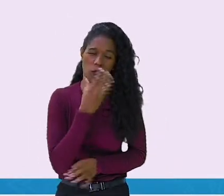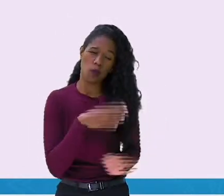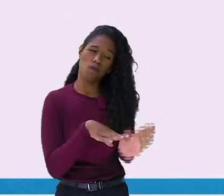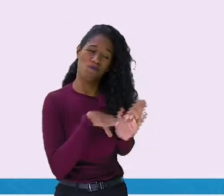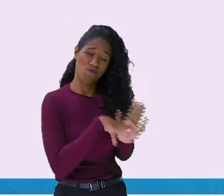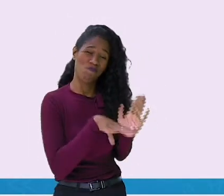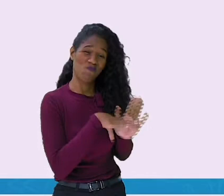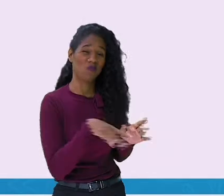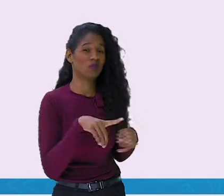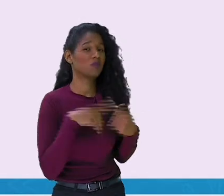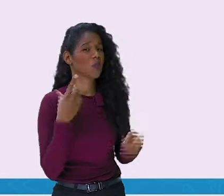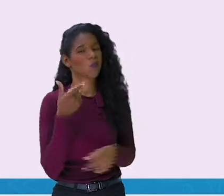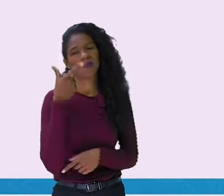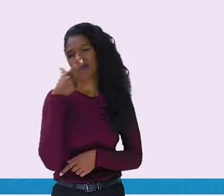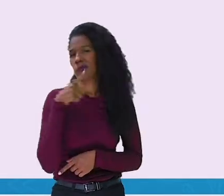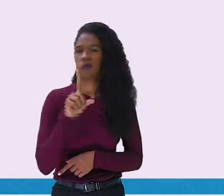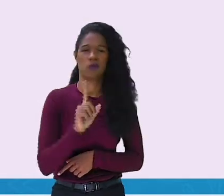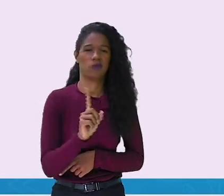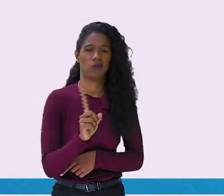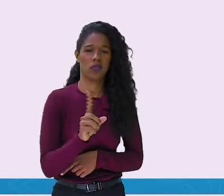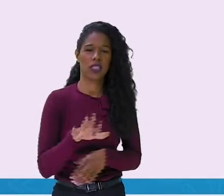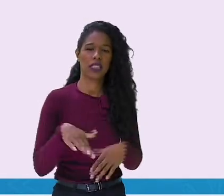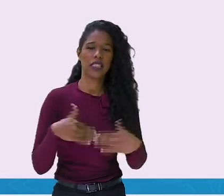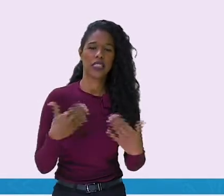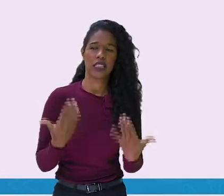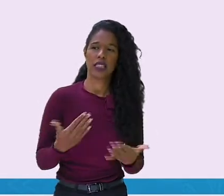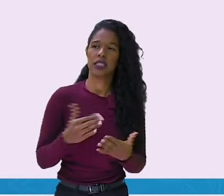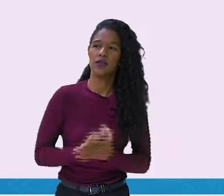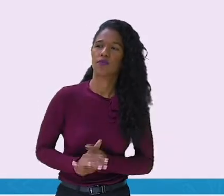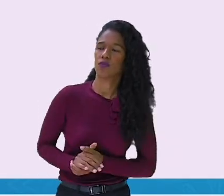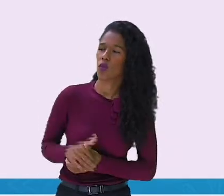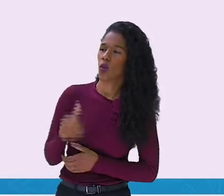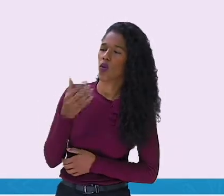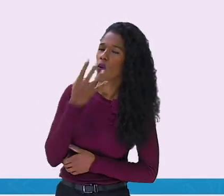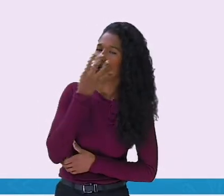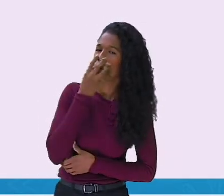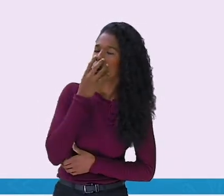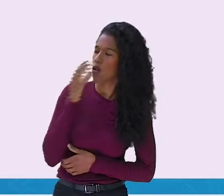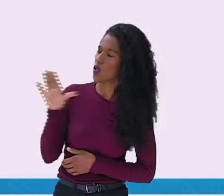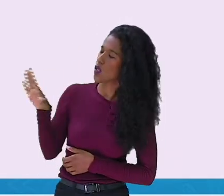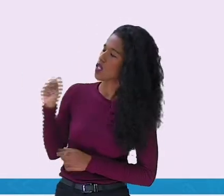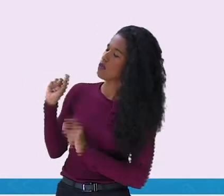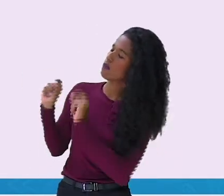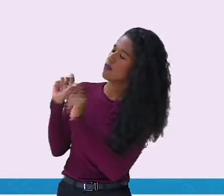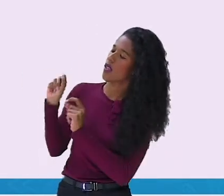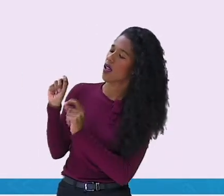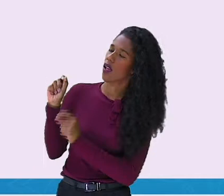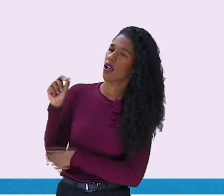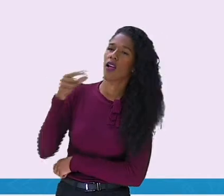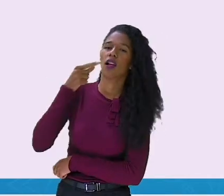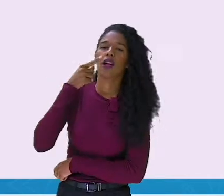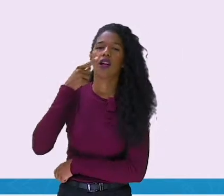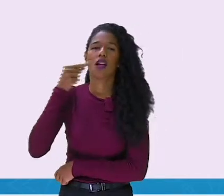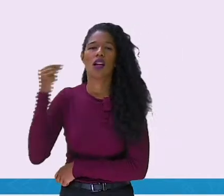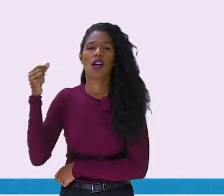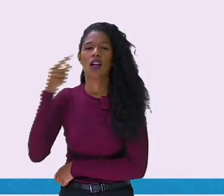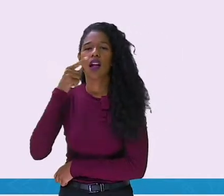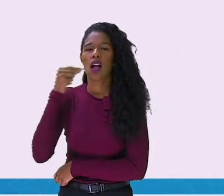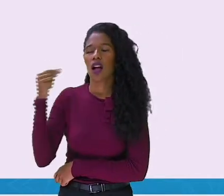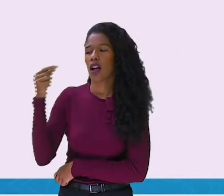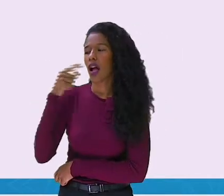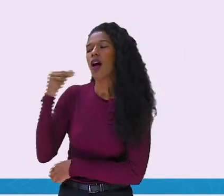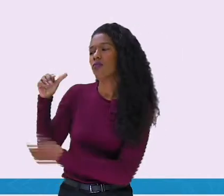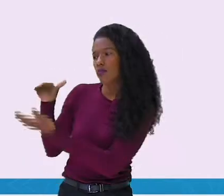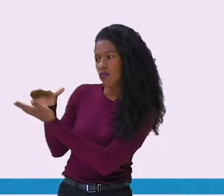conseguiu. Então, o totó chamou sabe quem? O gato para